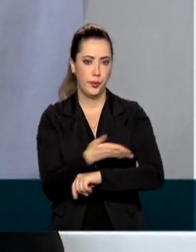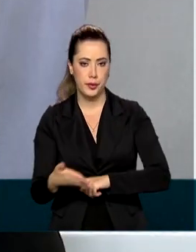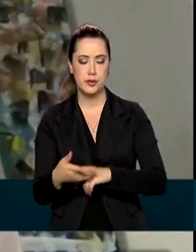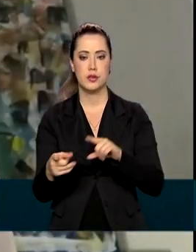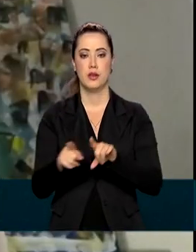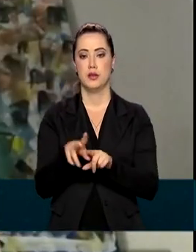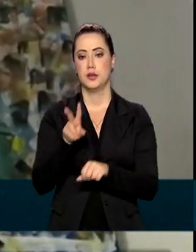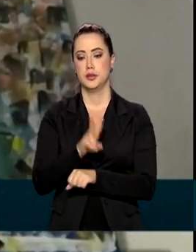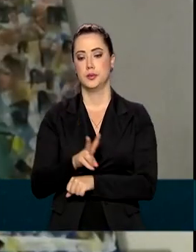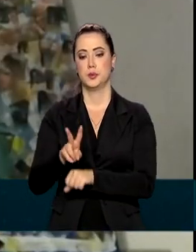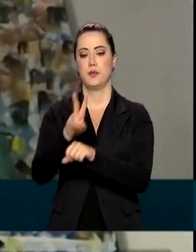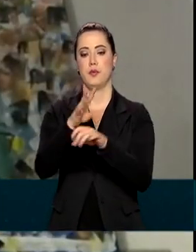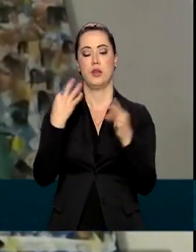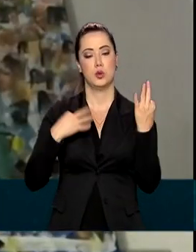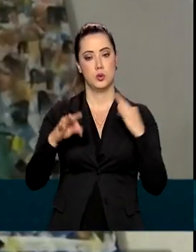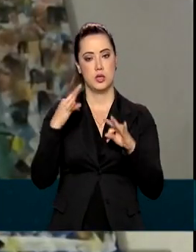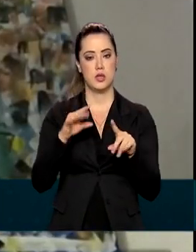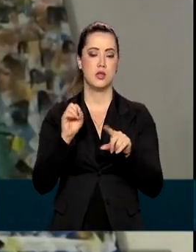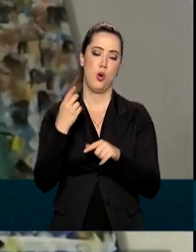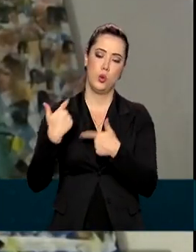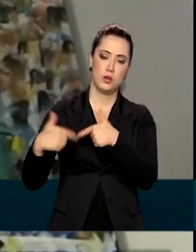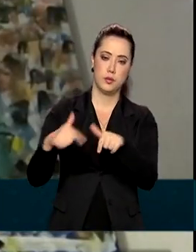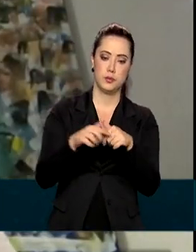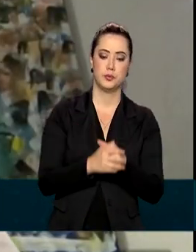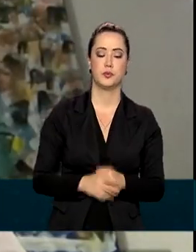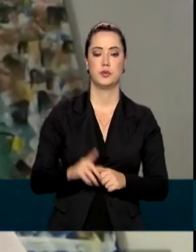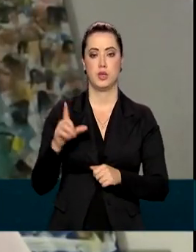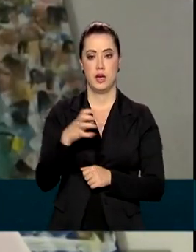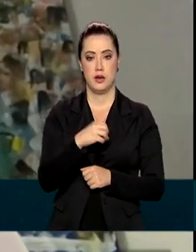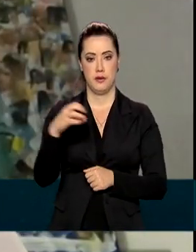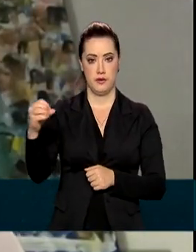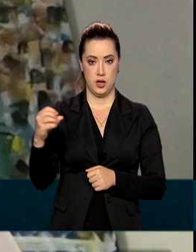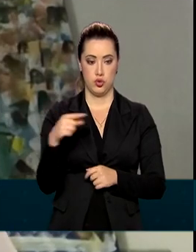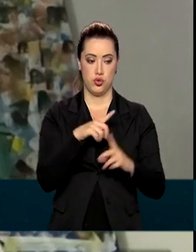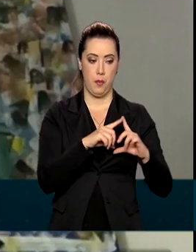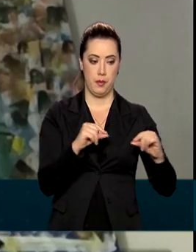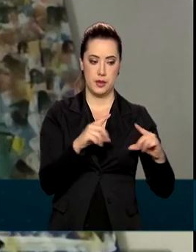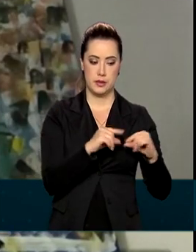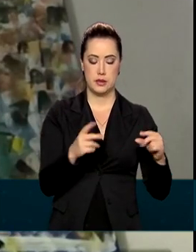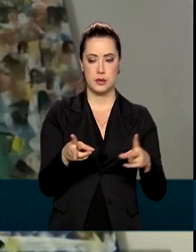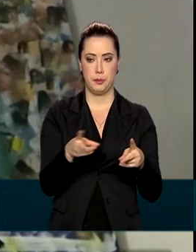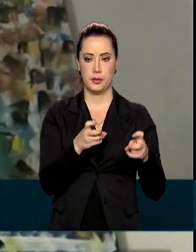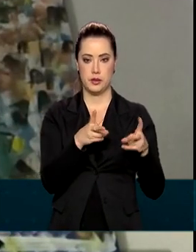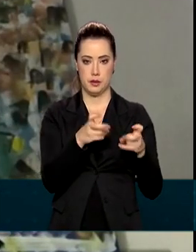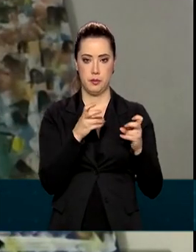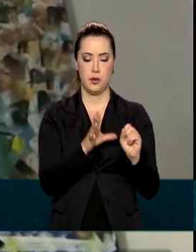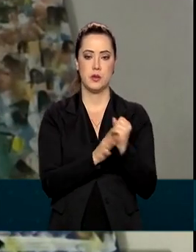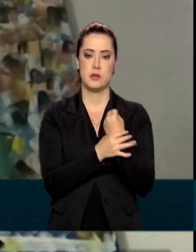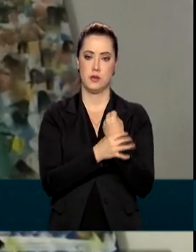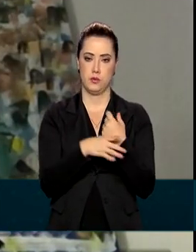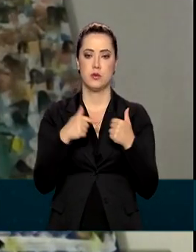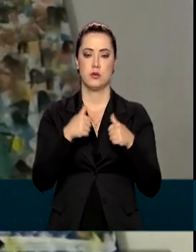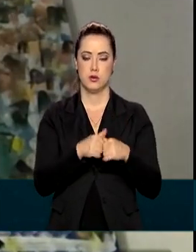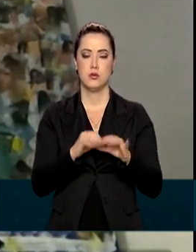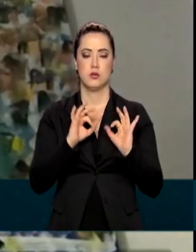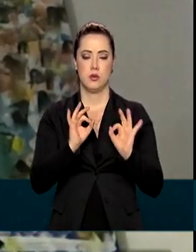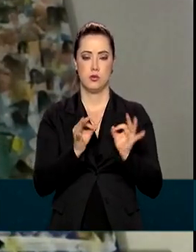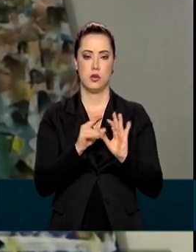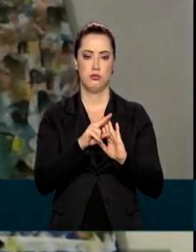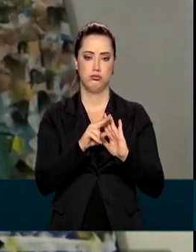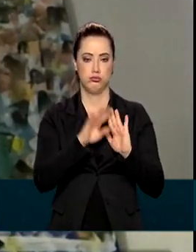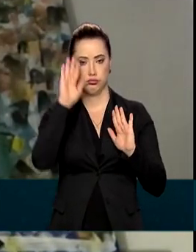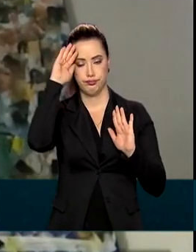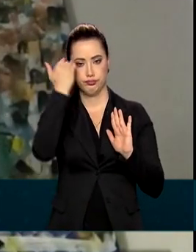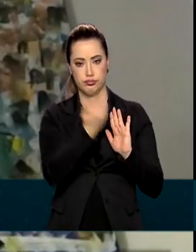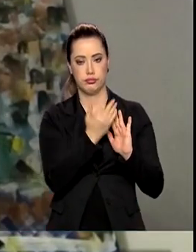trabalhadores. A Sabrina, que mora em São Paulo, viajou em dezembro para Brasília e percebeu que as medidas de segurança estão sendo adotadas.